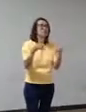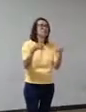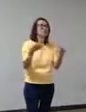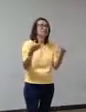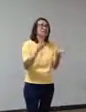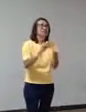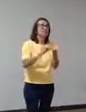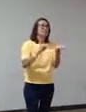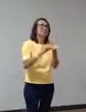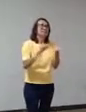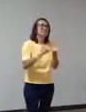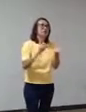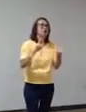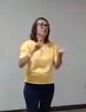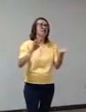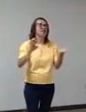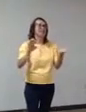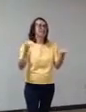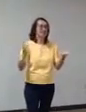Obrigada.